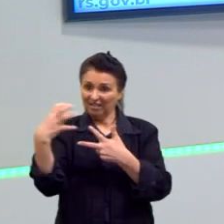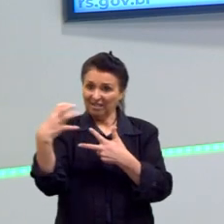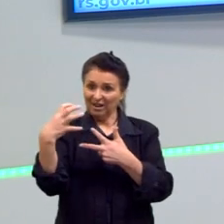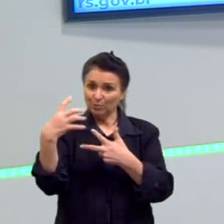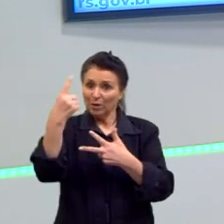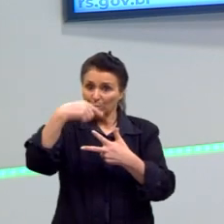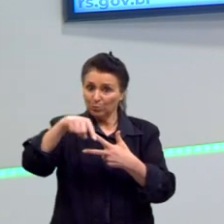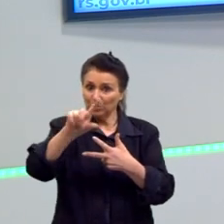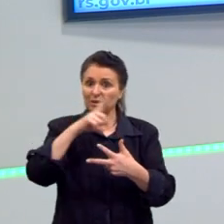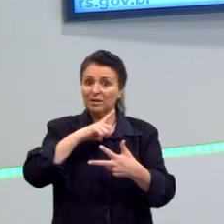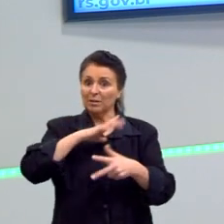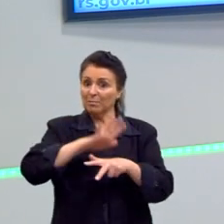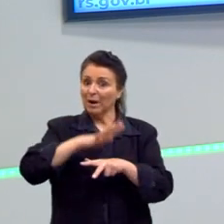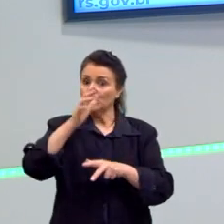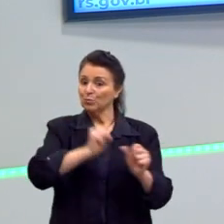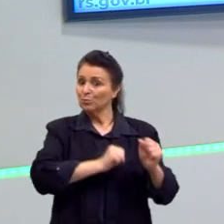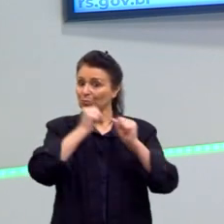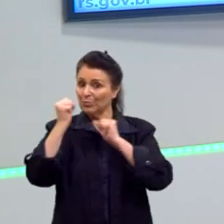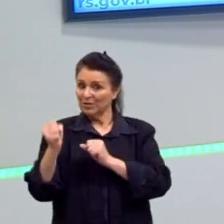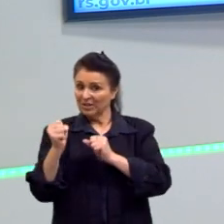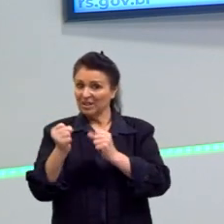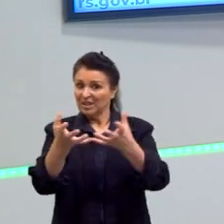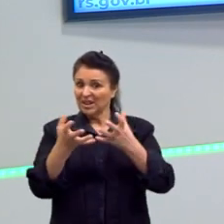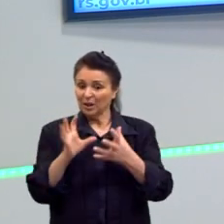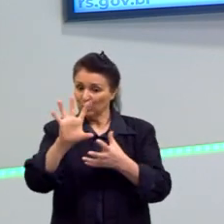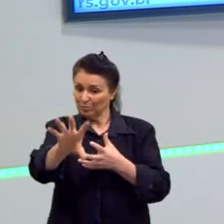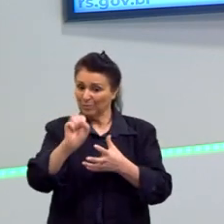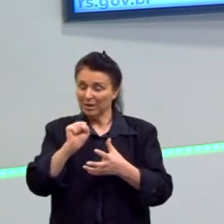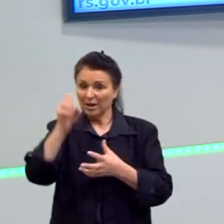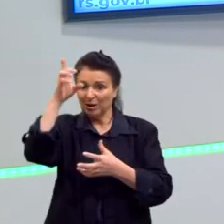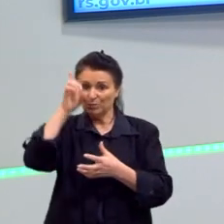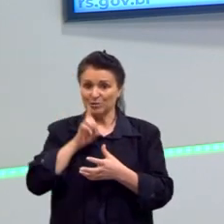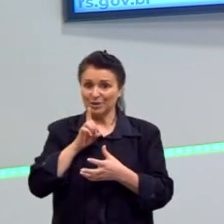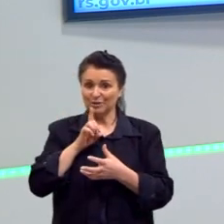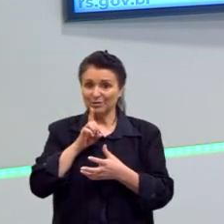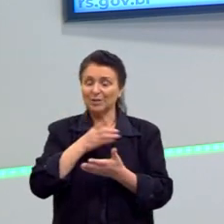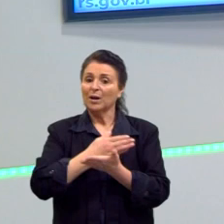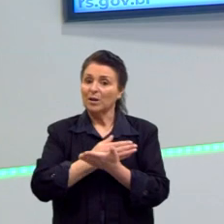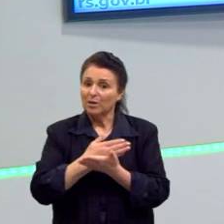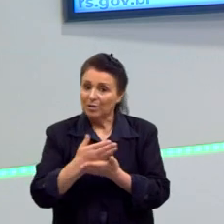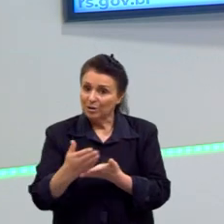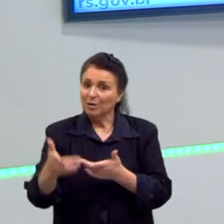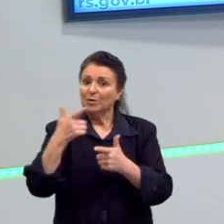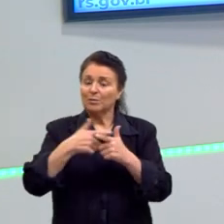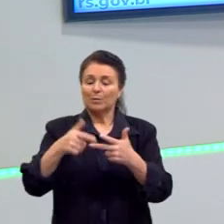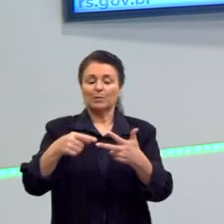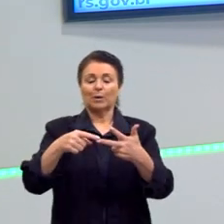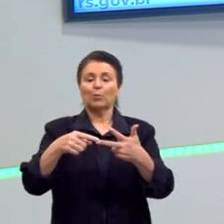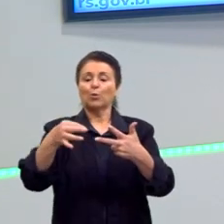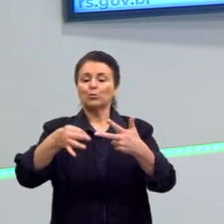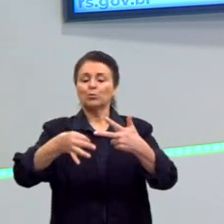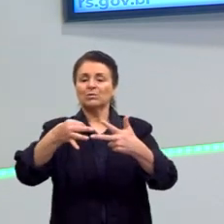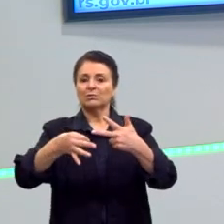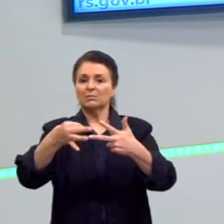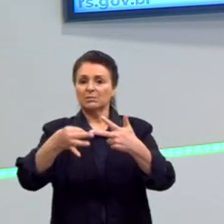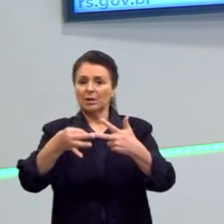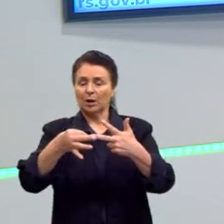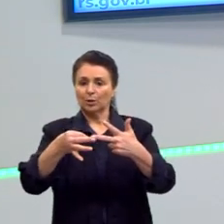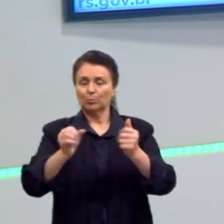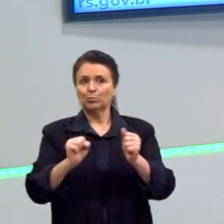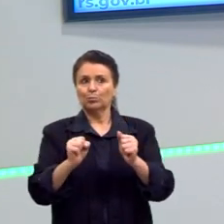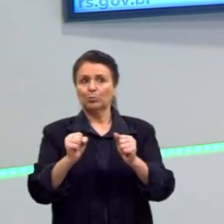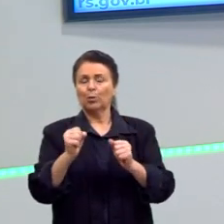quer se sobrepor a ele. E segundo Montesquieu, isso é um problema, porque vamos supor que o Judiciário fosse um poder